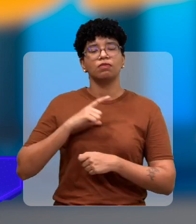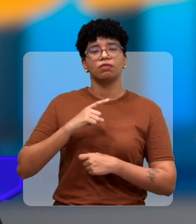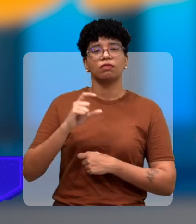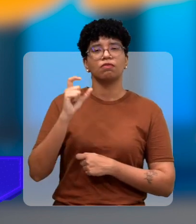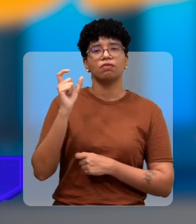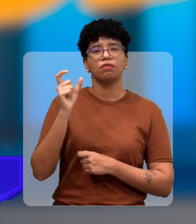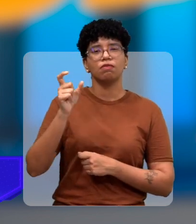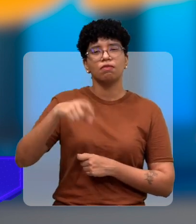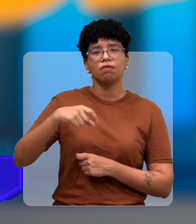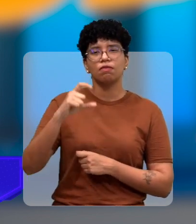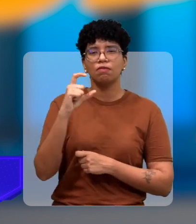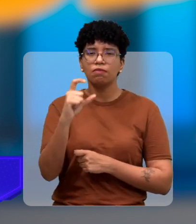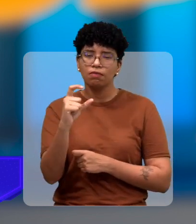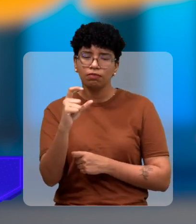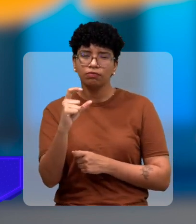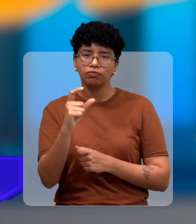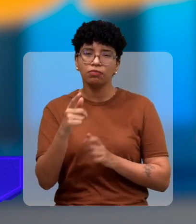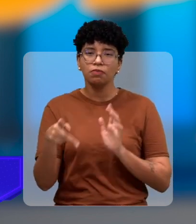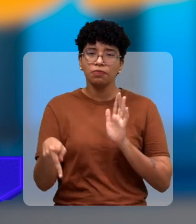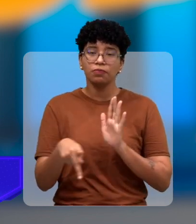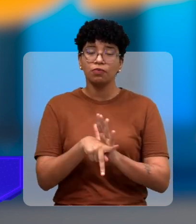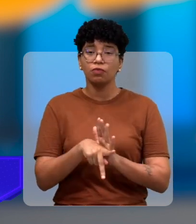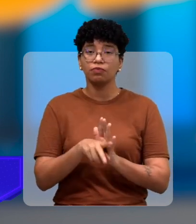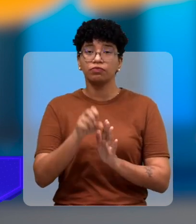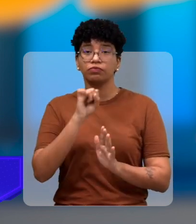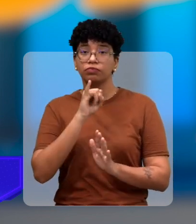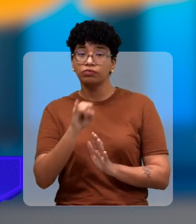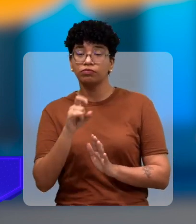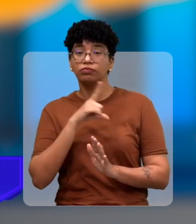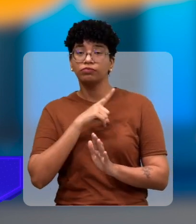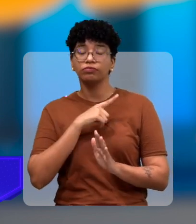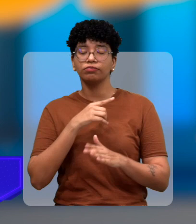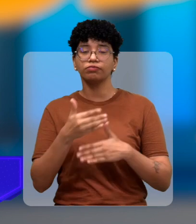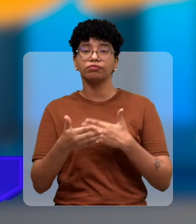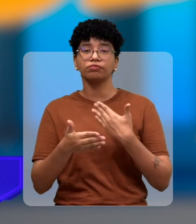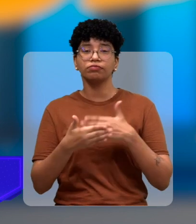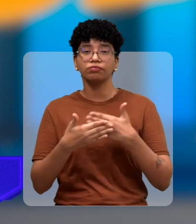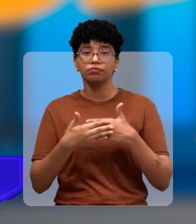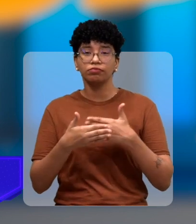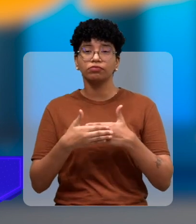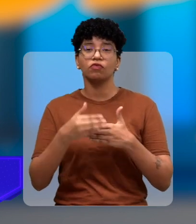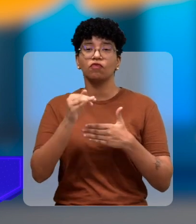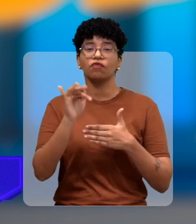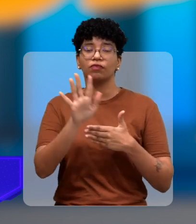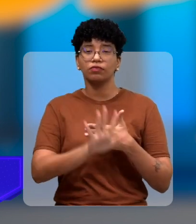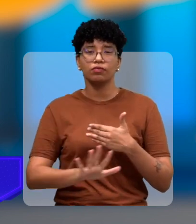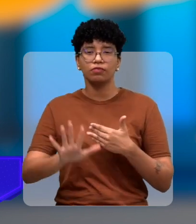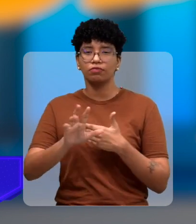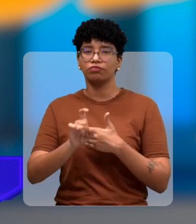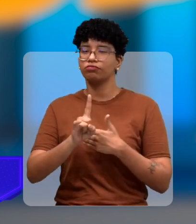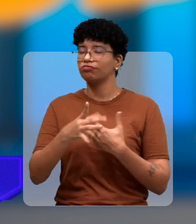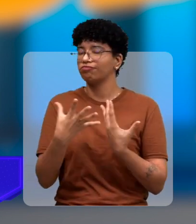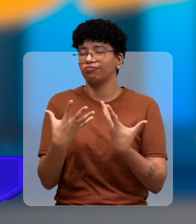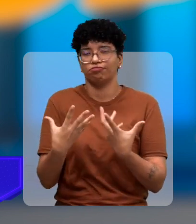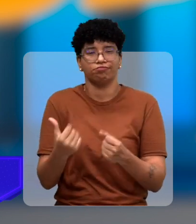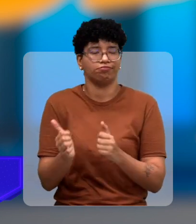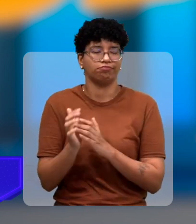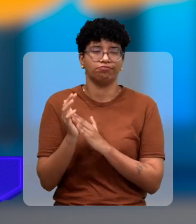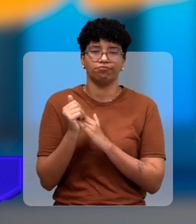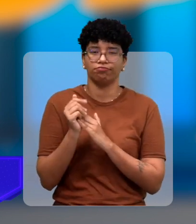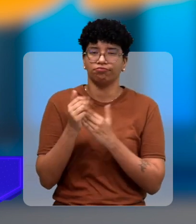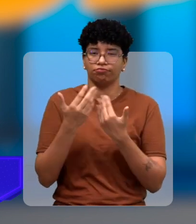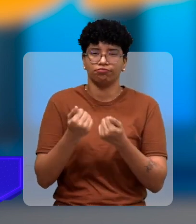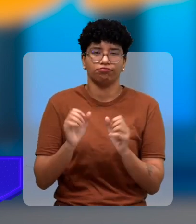cartão dela própria e que a pessoa só adquira esse cartão se ele tiver o passe livre federal. Ele não aceita laudo,